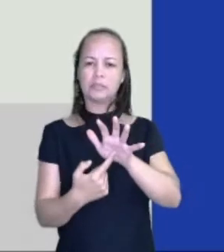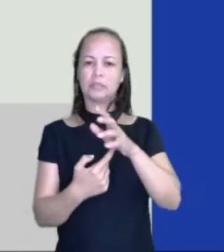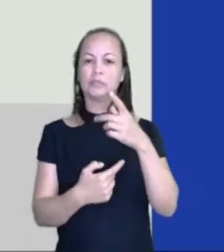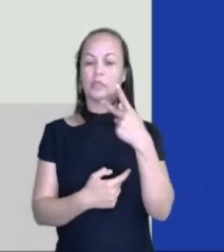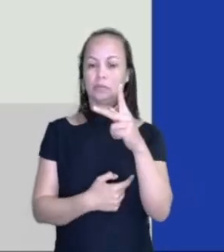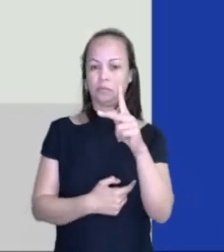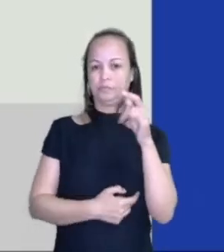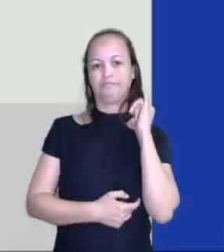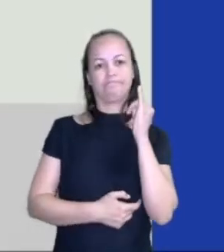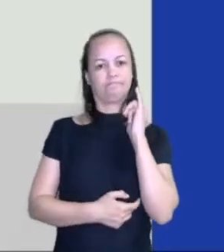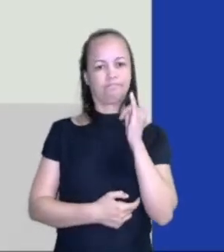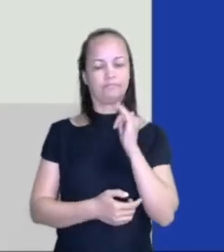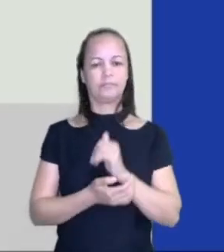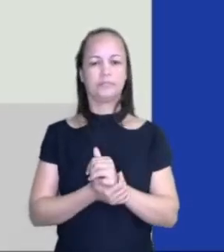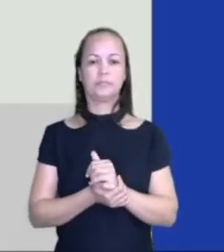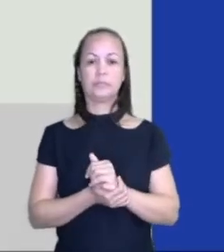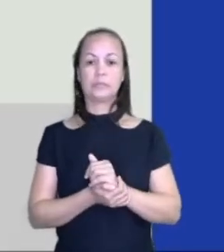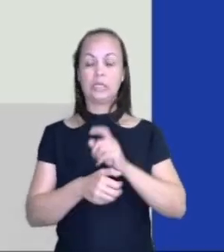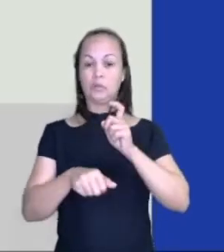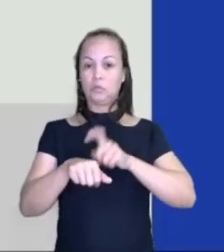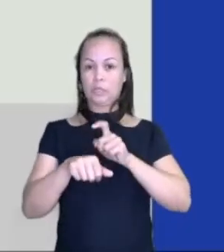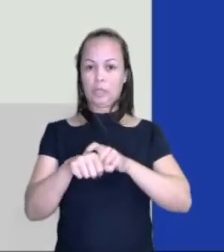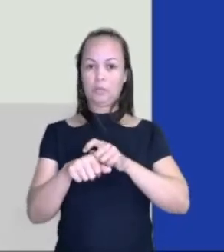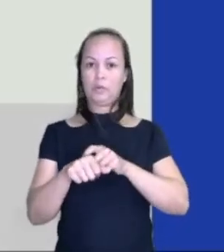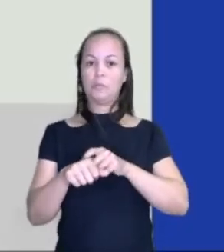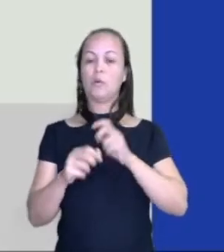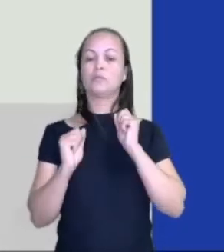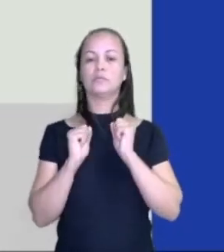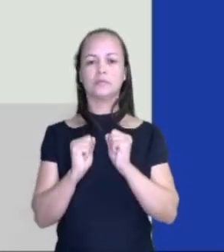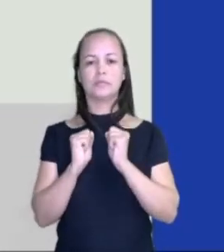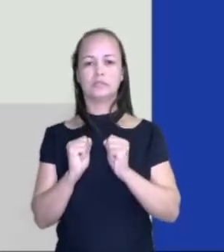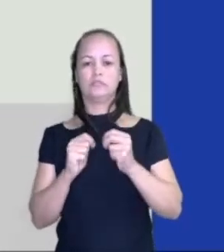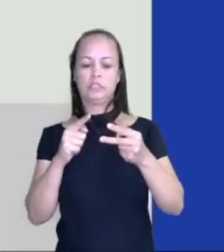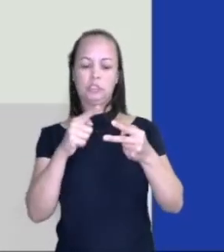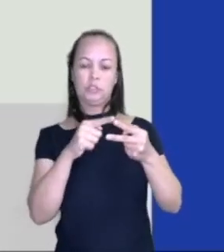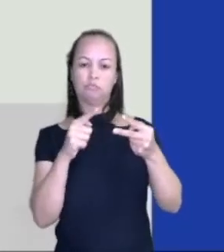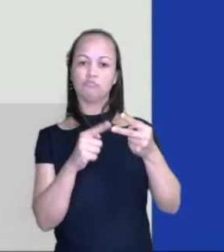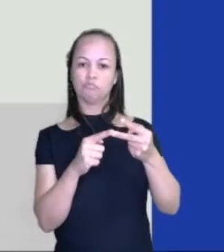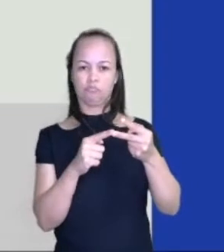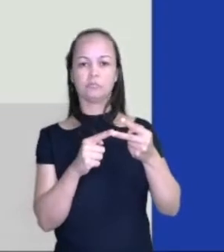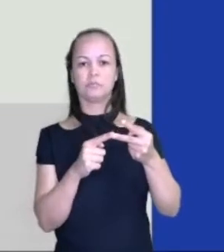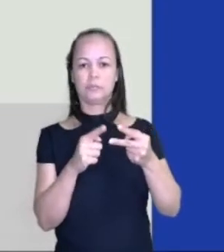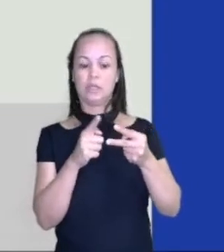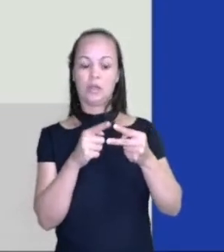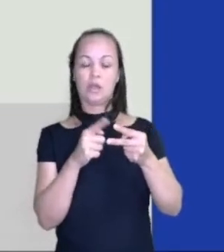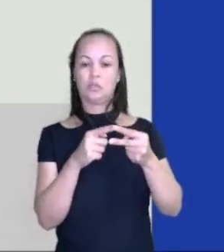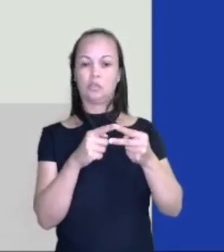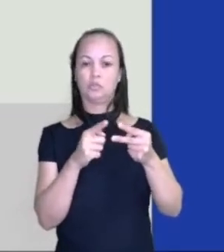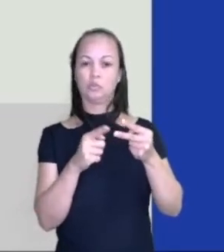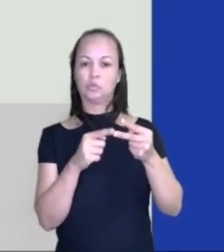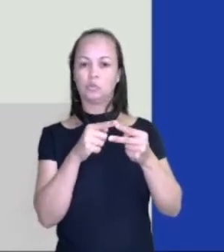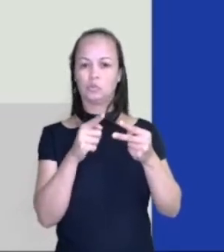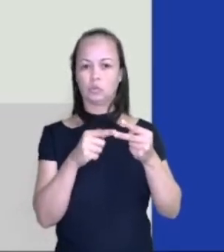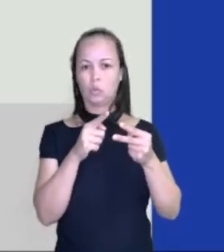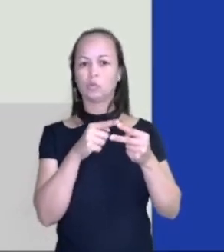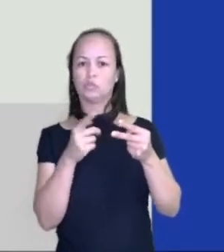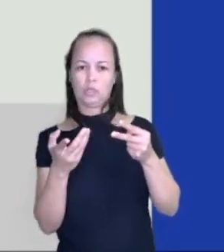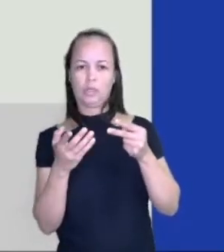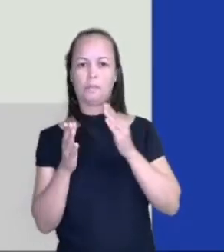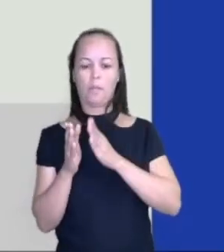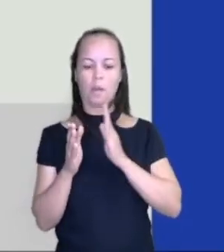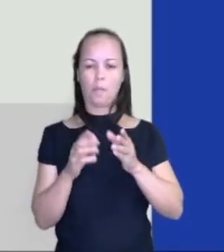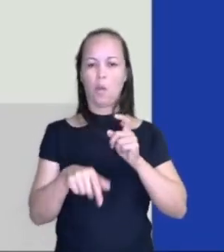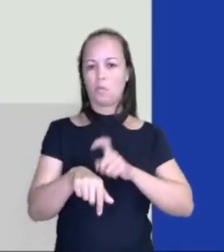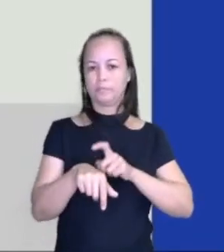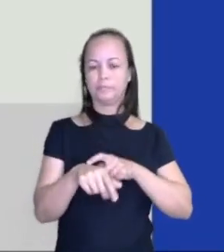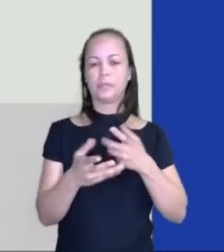narrativa. E esse tempo, ele pode ser dividido em duas partes, em dois tempos, na verdade,